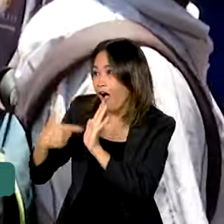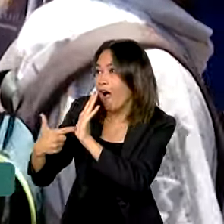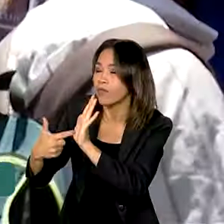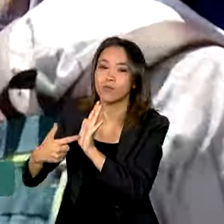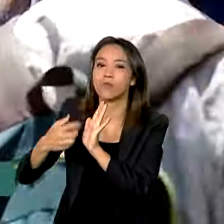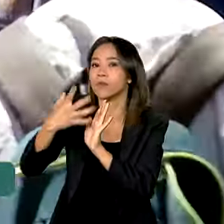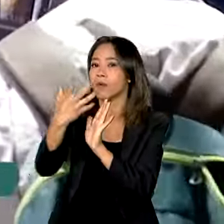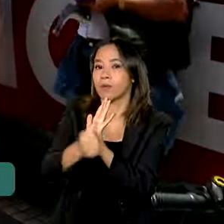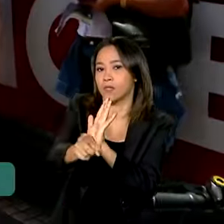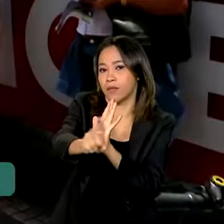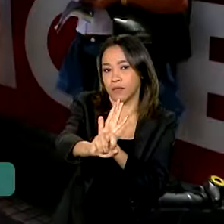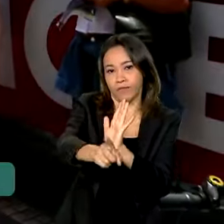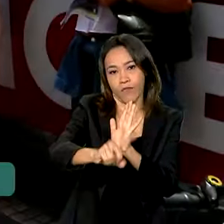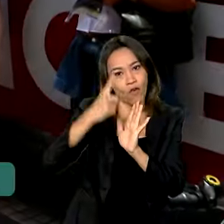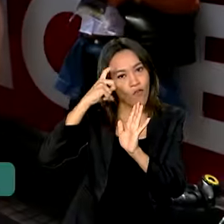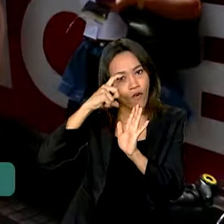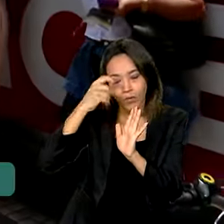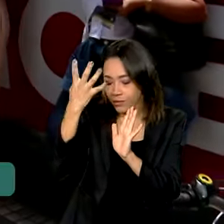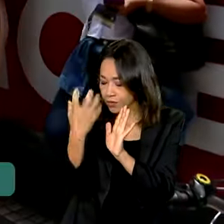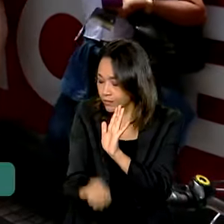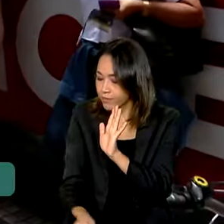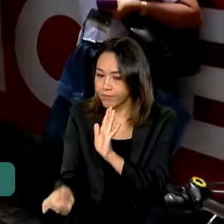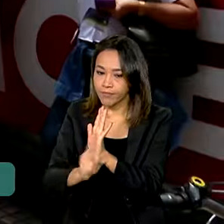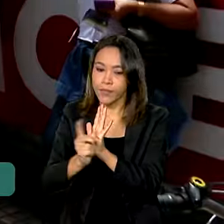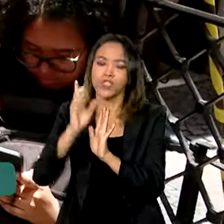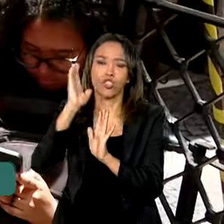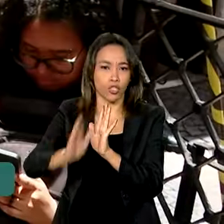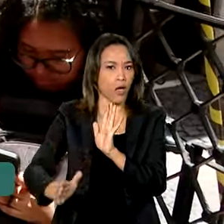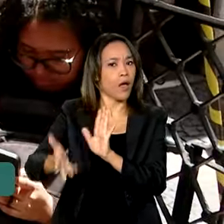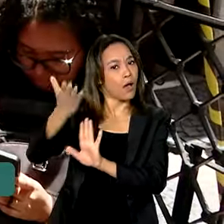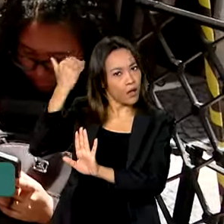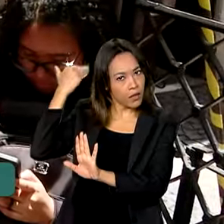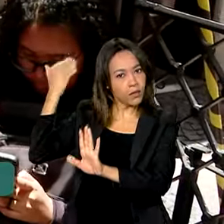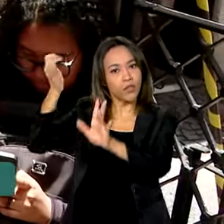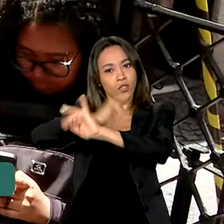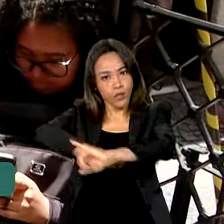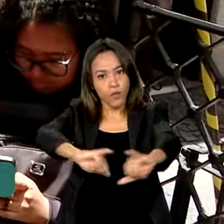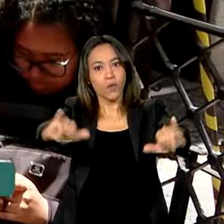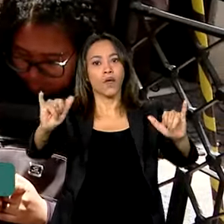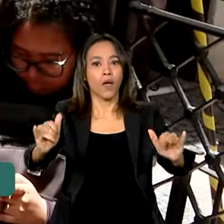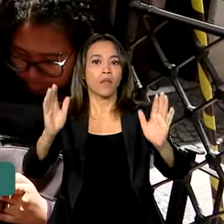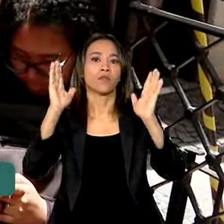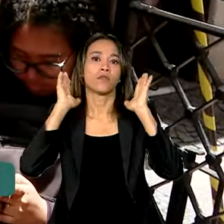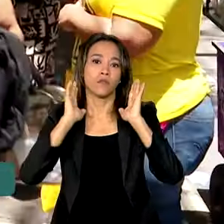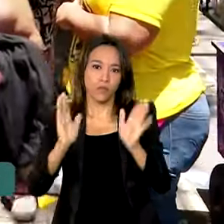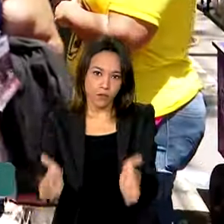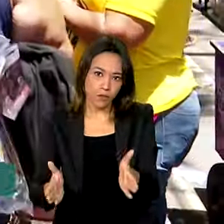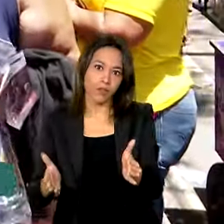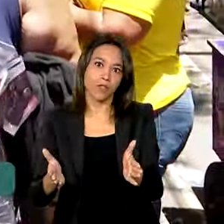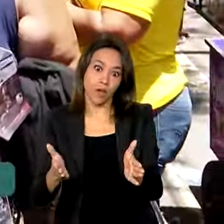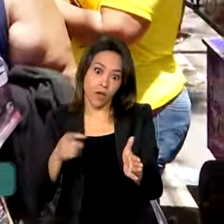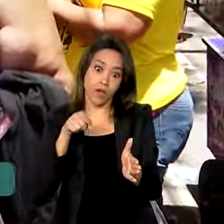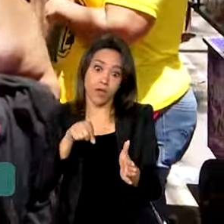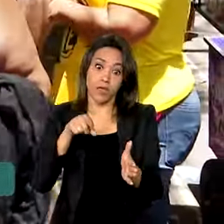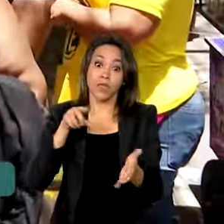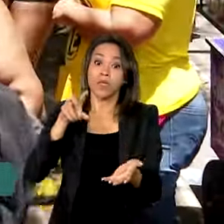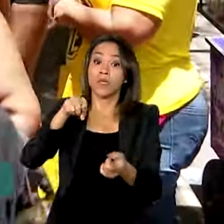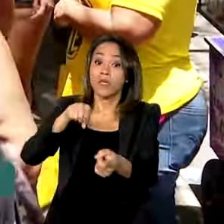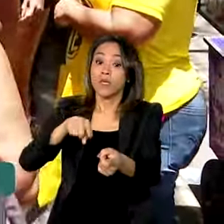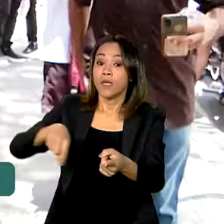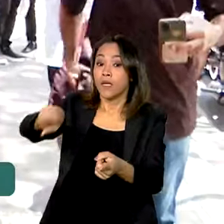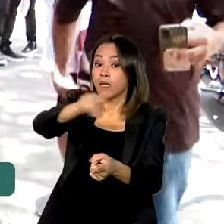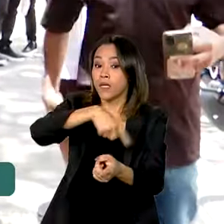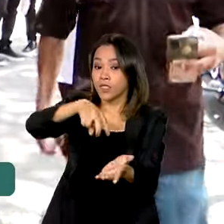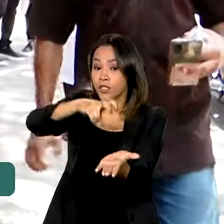Conforme já divulgado pelo Ministério da Gestão e Inovação em Serviços Públicos, pela manhã, os